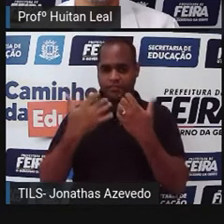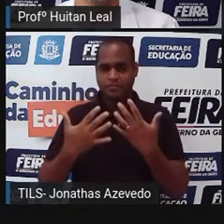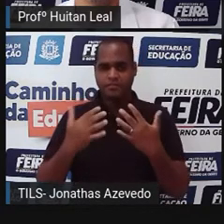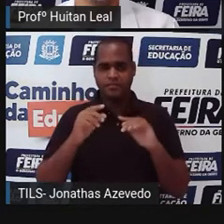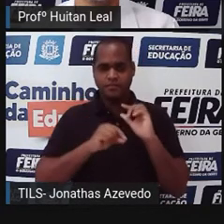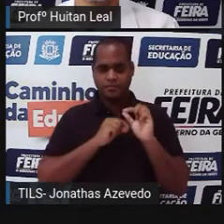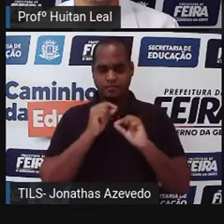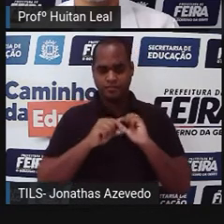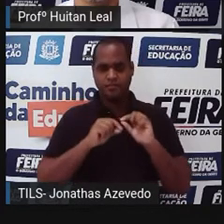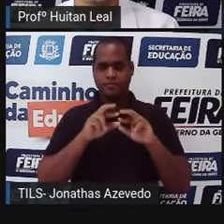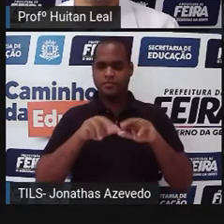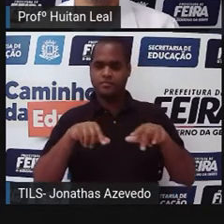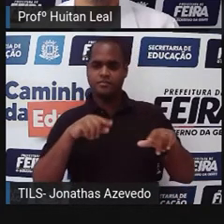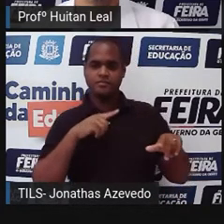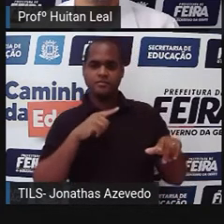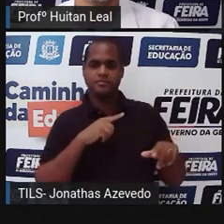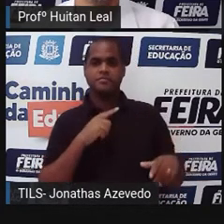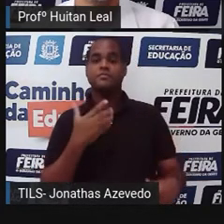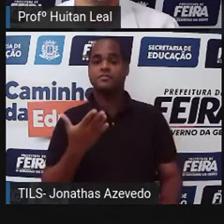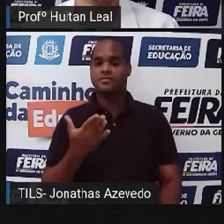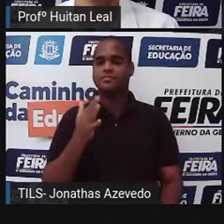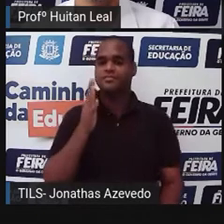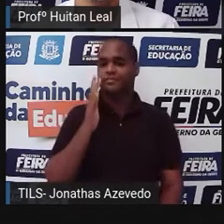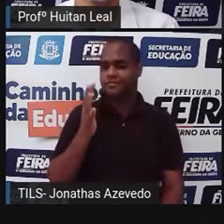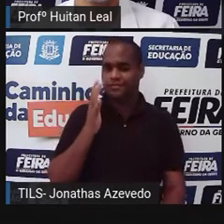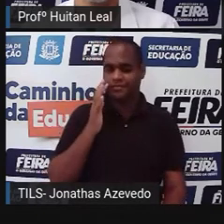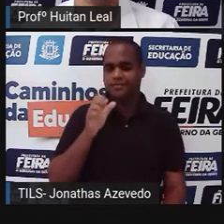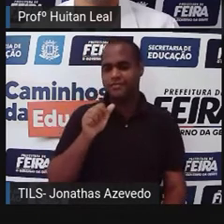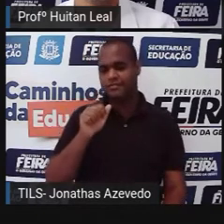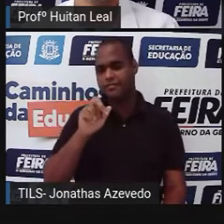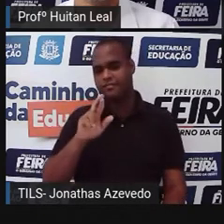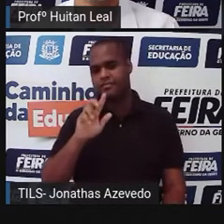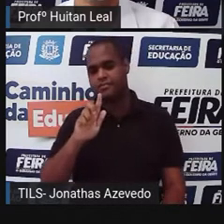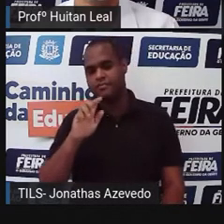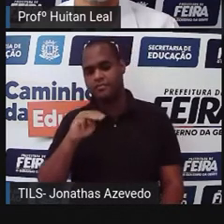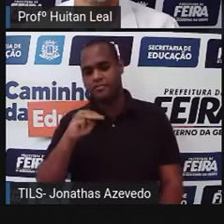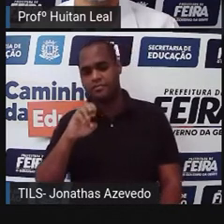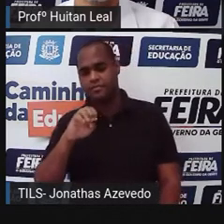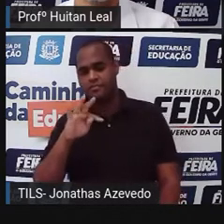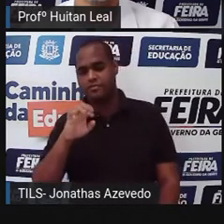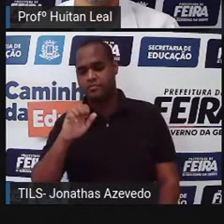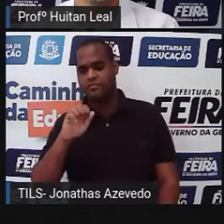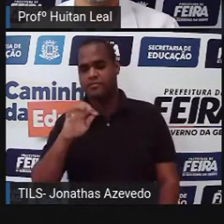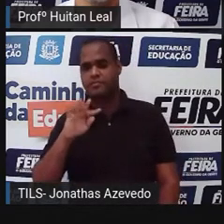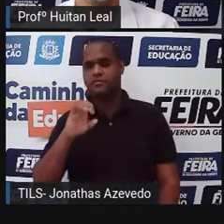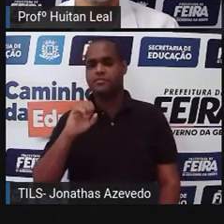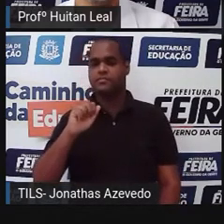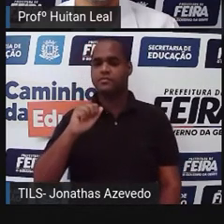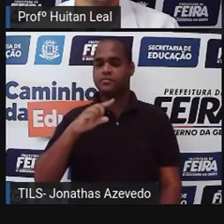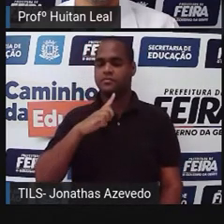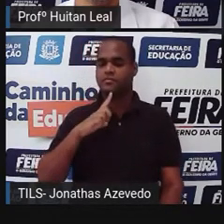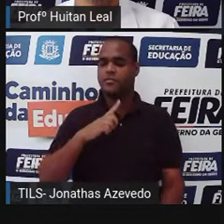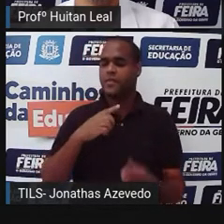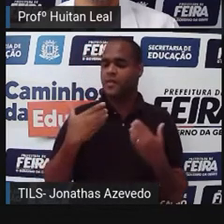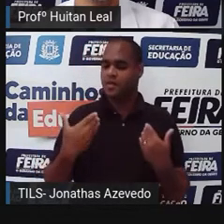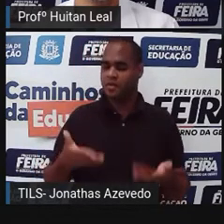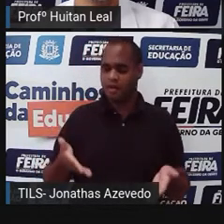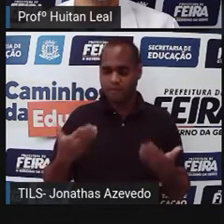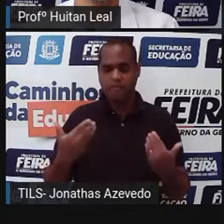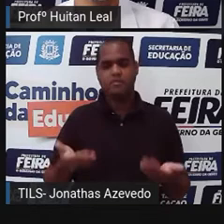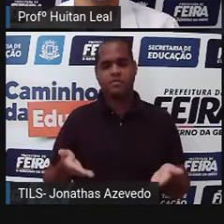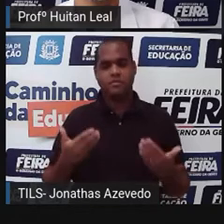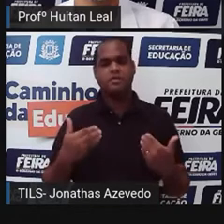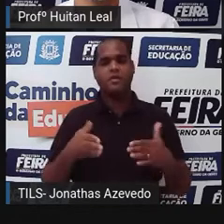Ela também tem textos reflexivos e argumentativos. A linguagem da crônica é leve, ou uma linguagem acessível,